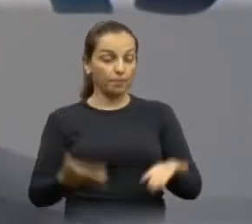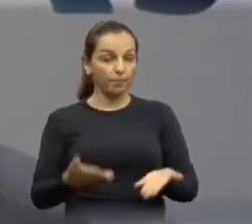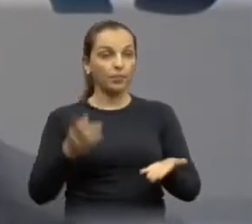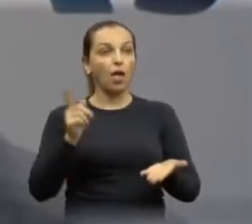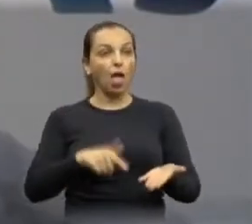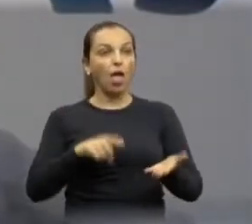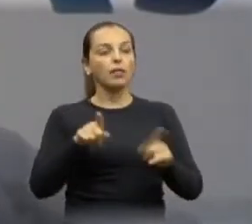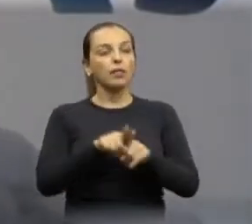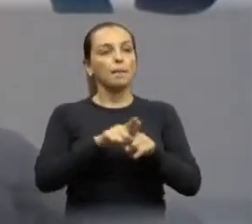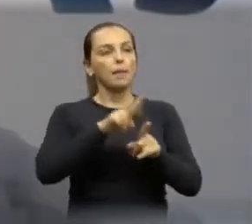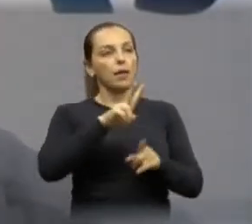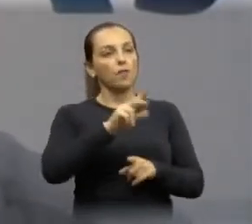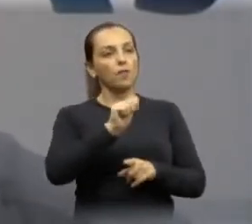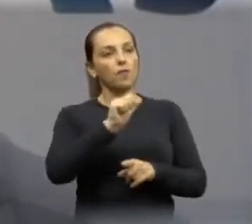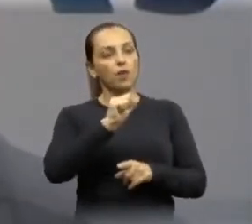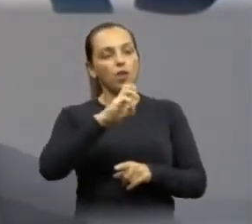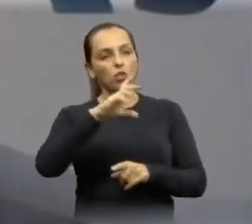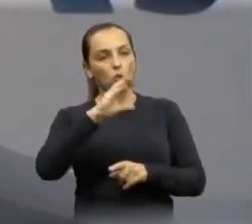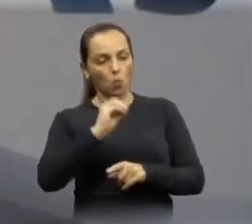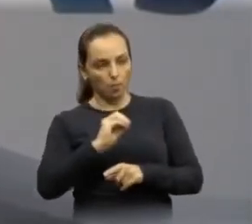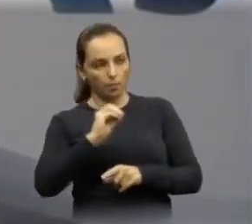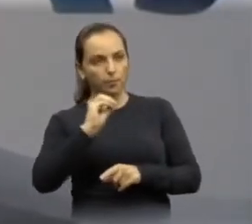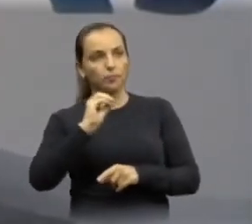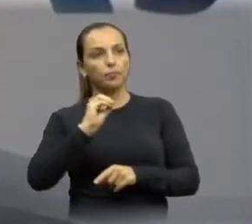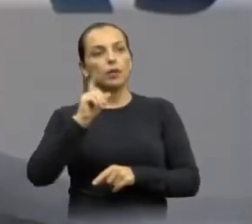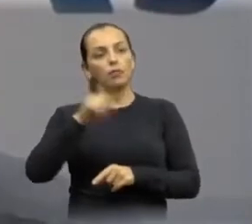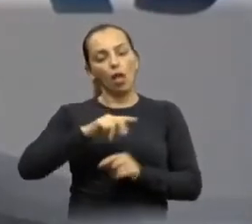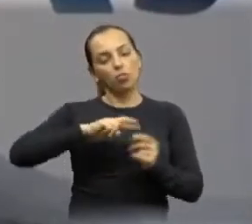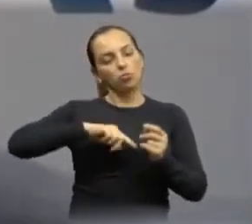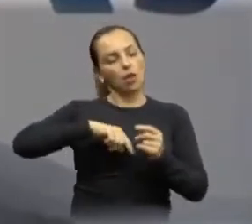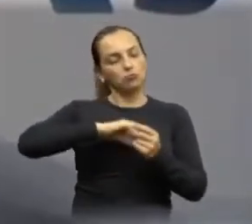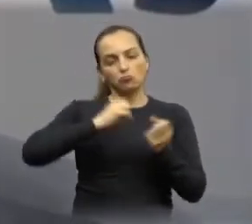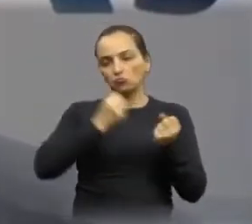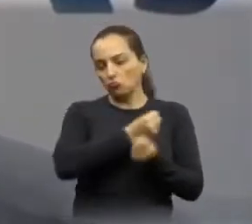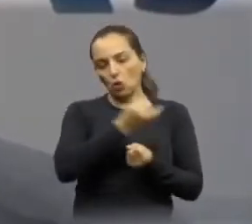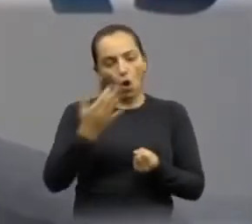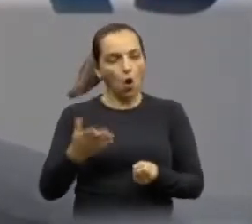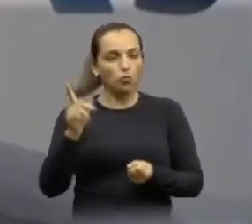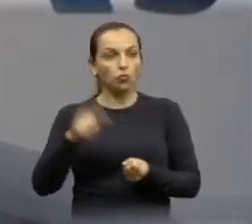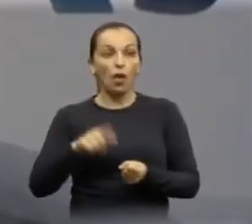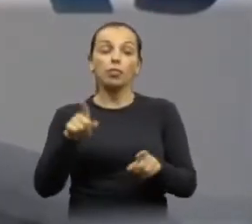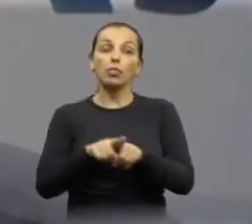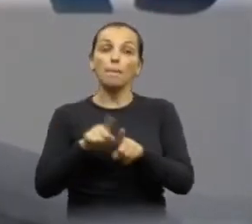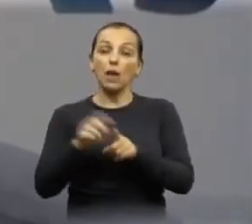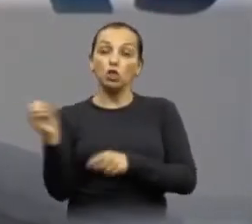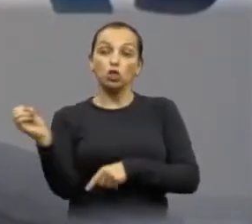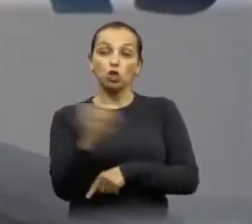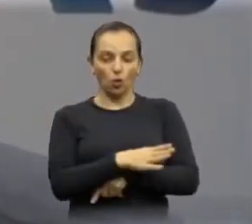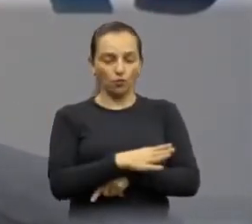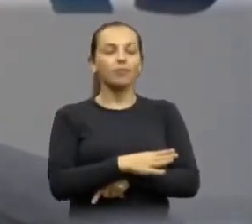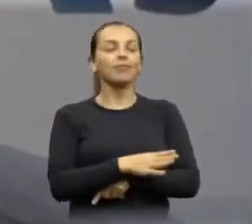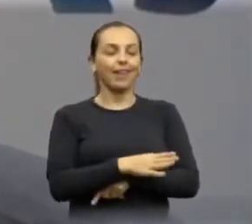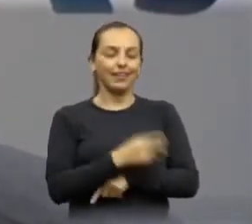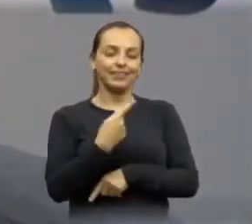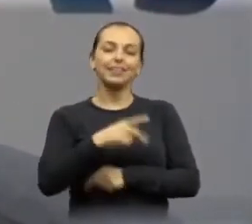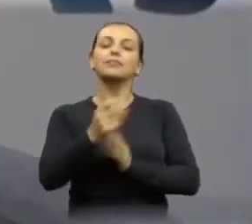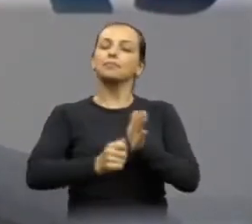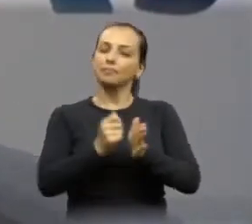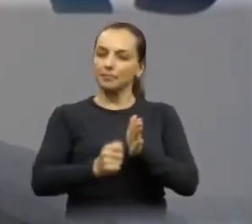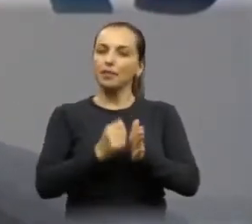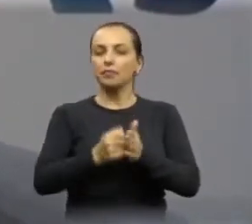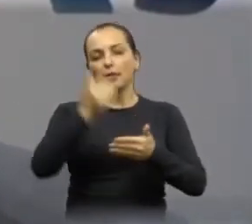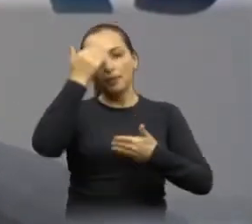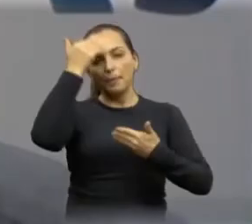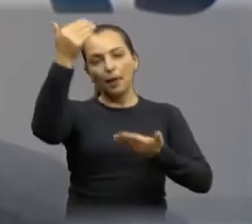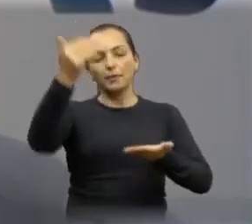o Vasco Rezende, que é o presidente estadual, e o Adilson Barroso, que o federal. E logo, logo, teremos novidades aí, certamente, benefícios para a cidade de Araraquara.